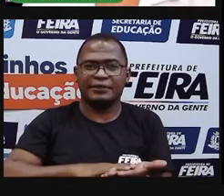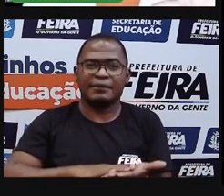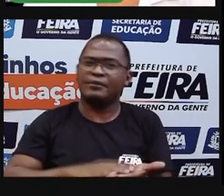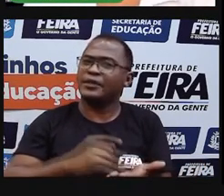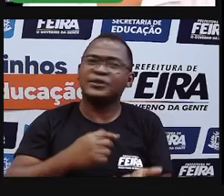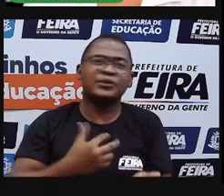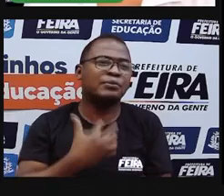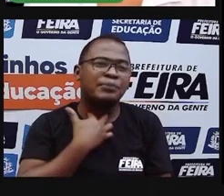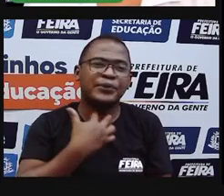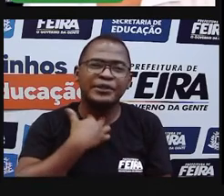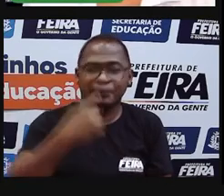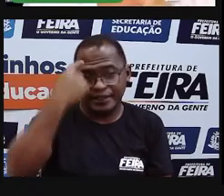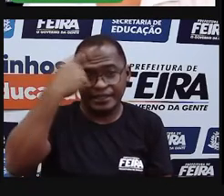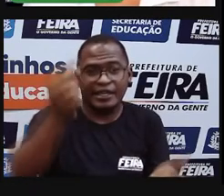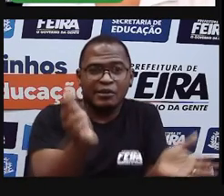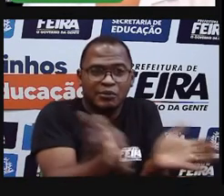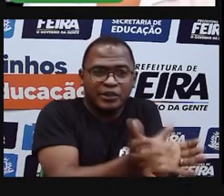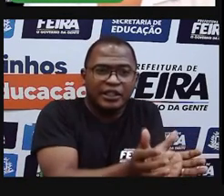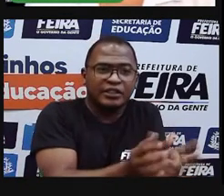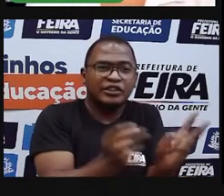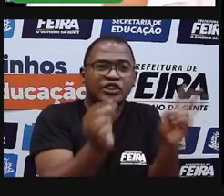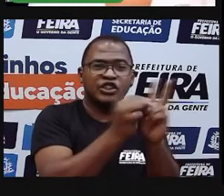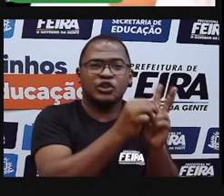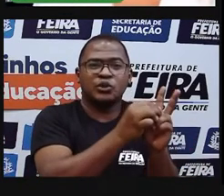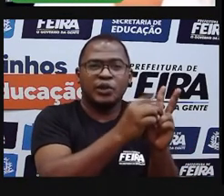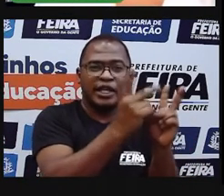vive sempre da mesma forma. Isso é um engano.